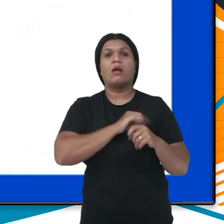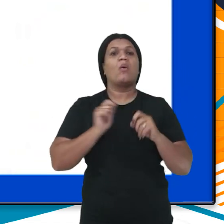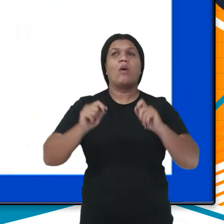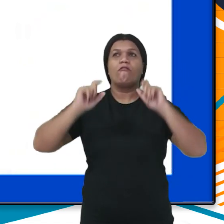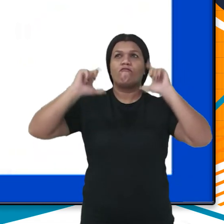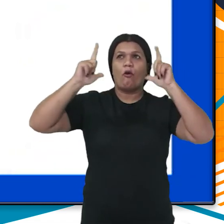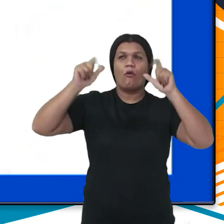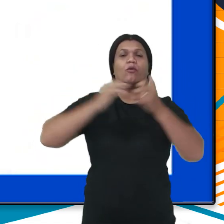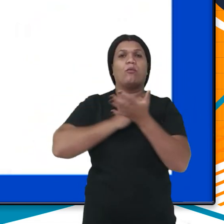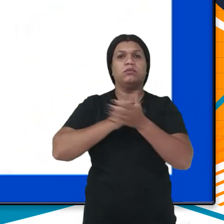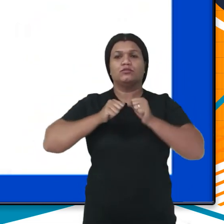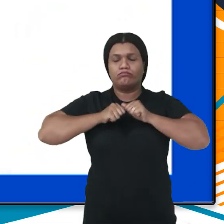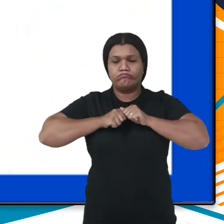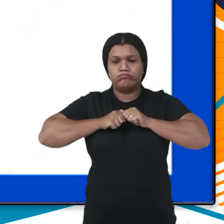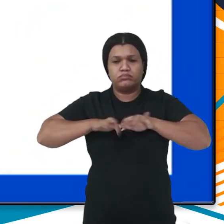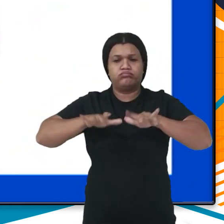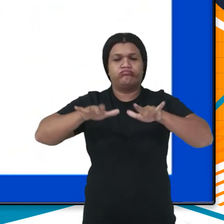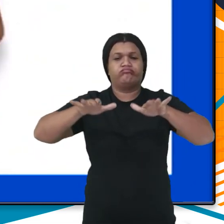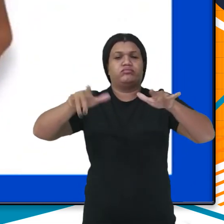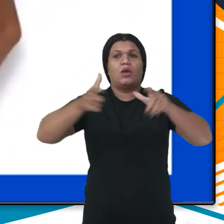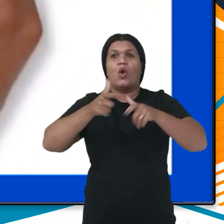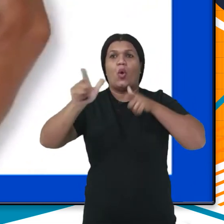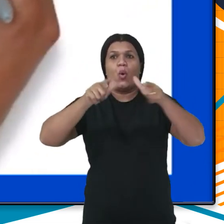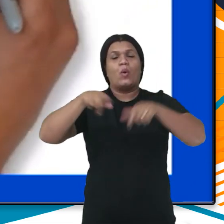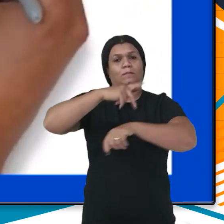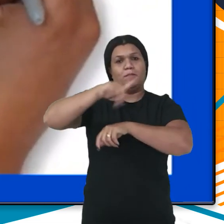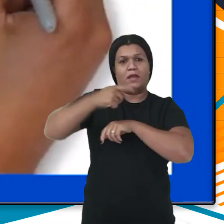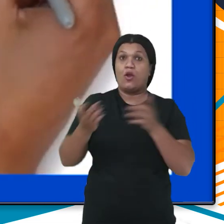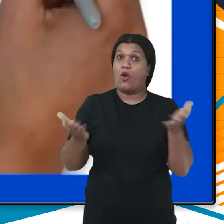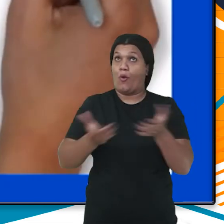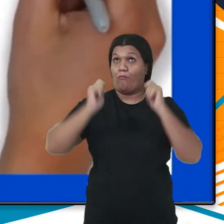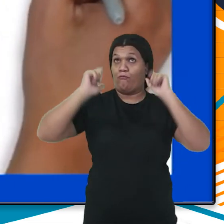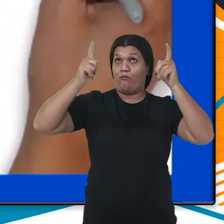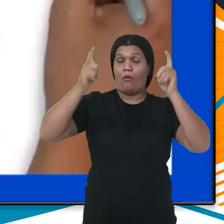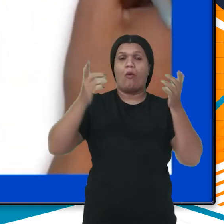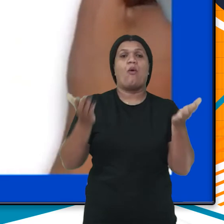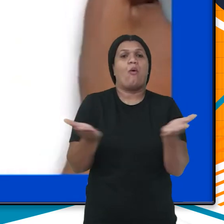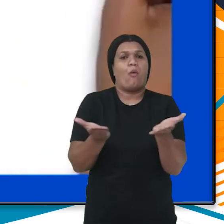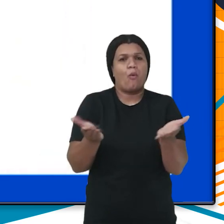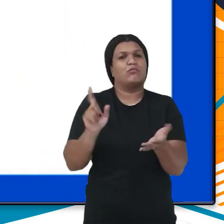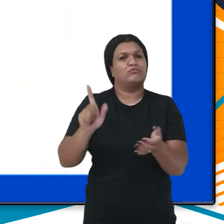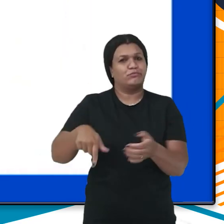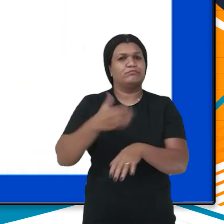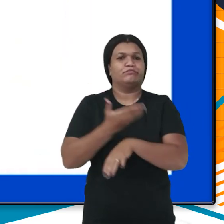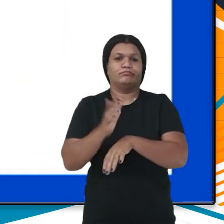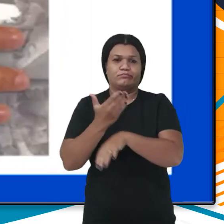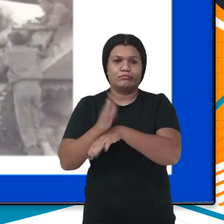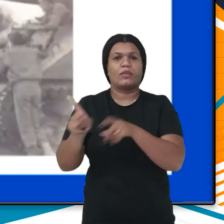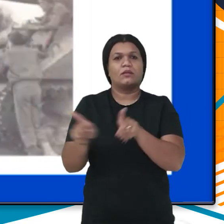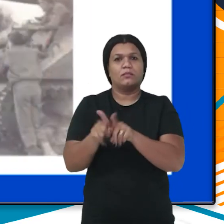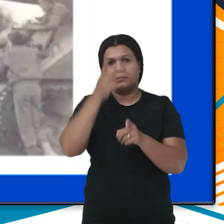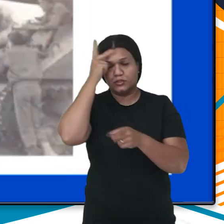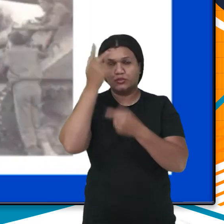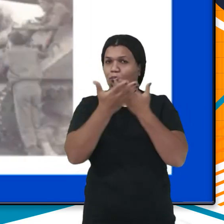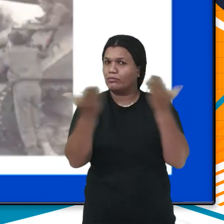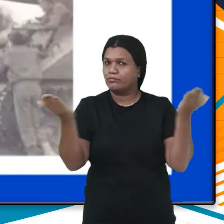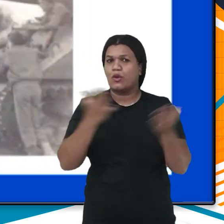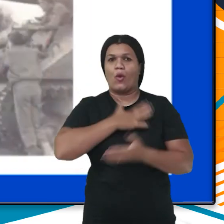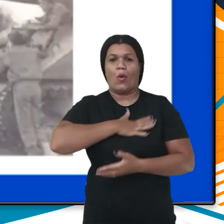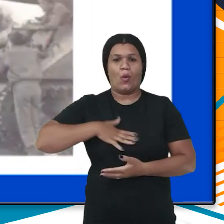espalhou para outros países. Hoje, o vôlei é um esporte bastante praticado e apreciado mundialmente.